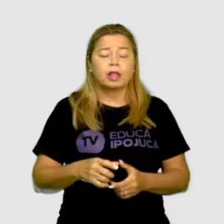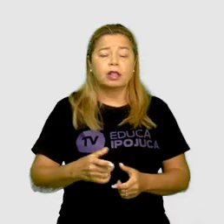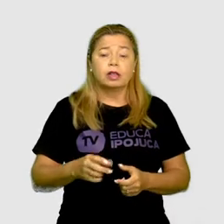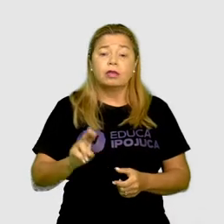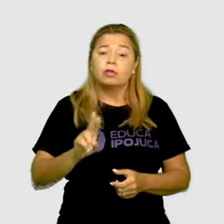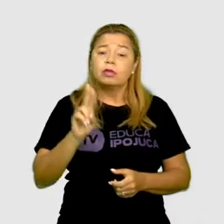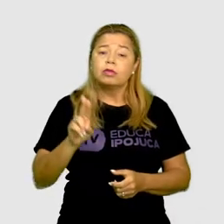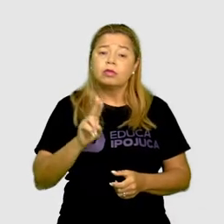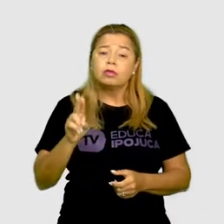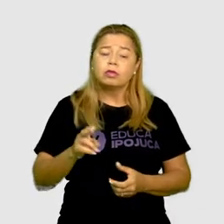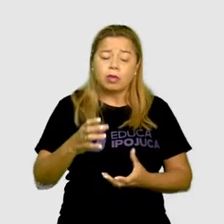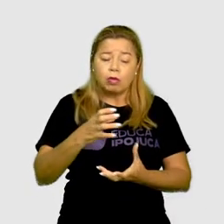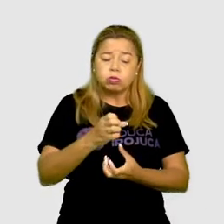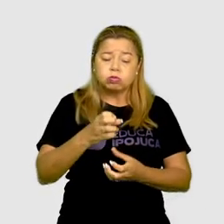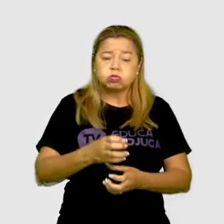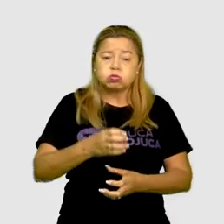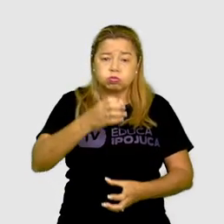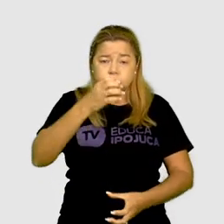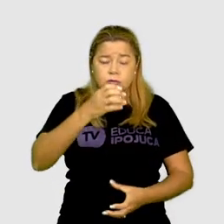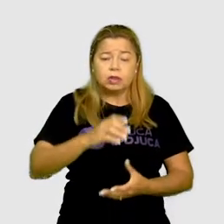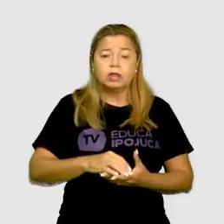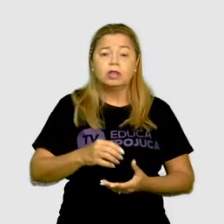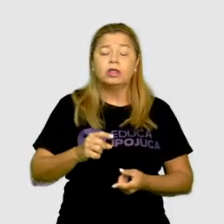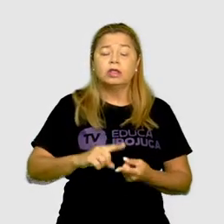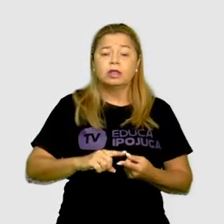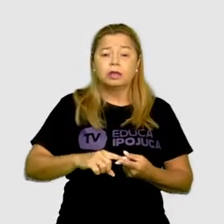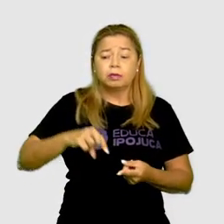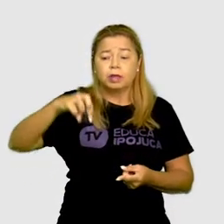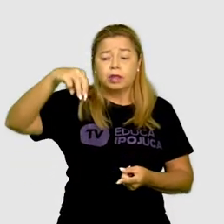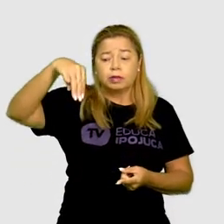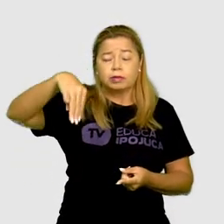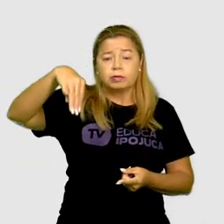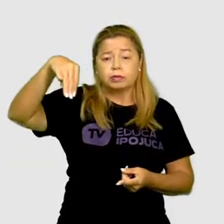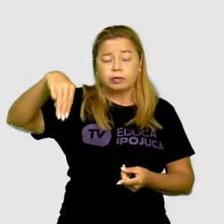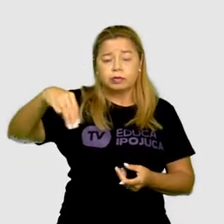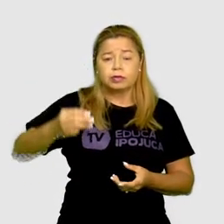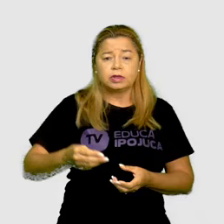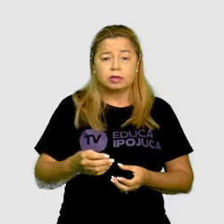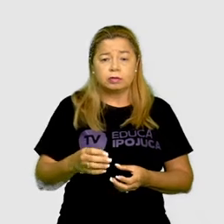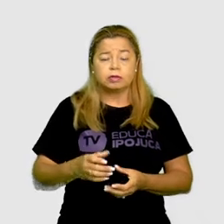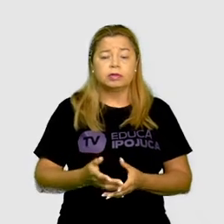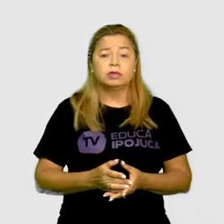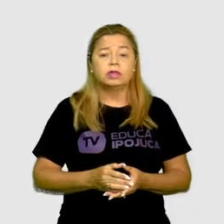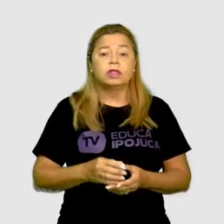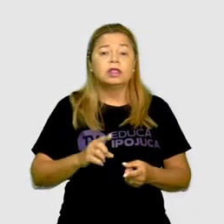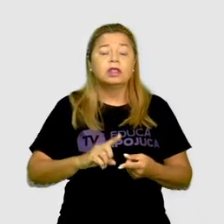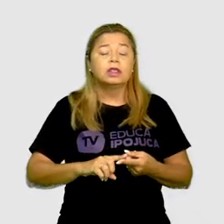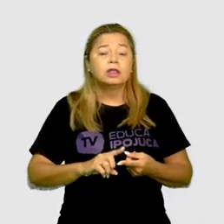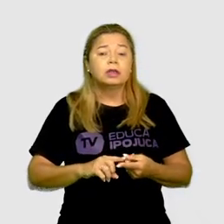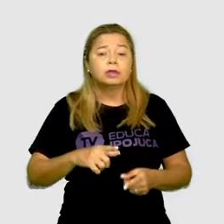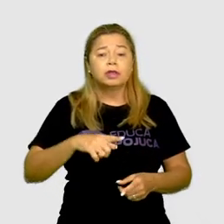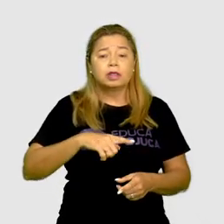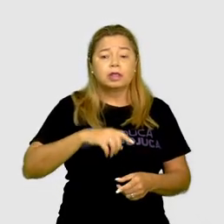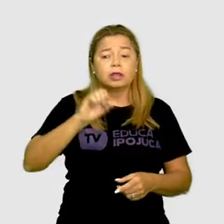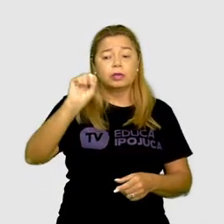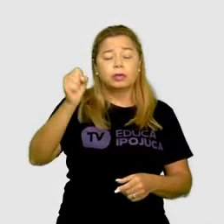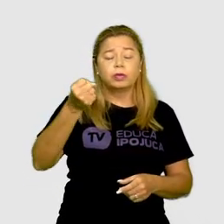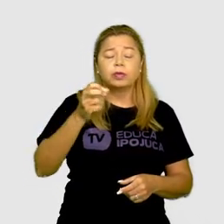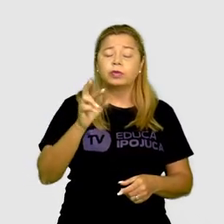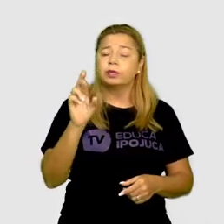usar também o mililitro. Tá bom? E depois, tem o exemplo dos oito reais, que é a unidade